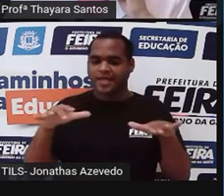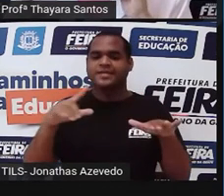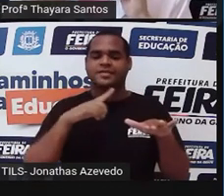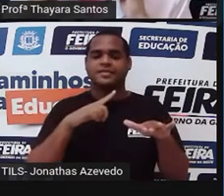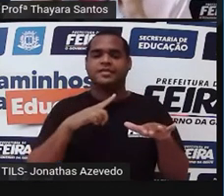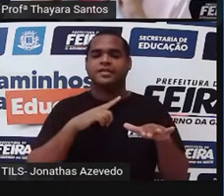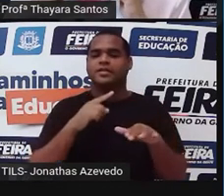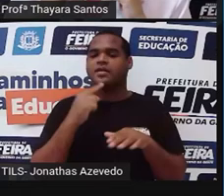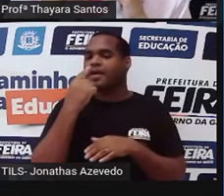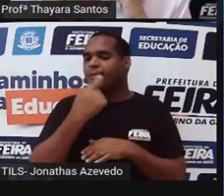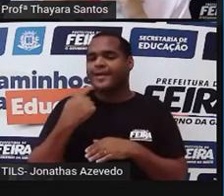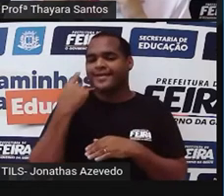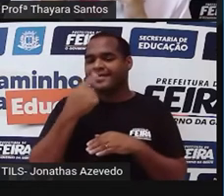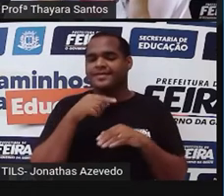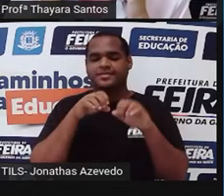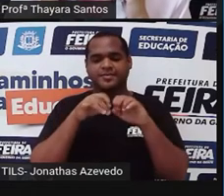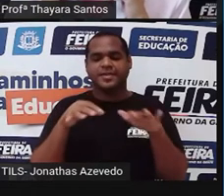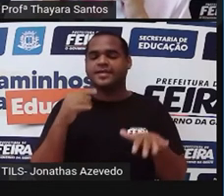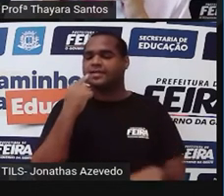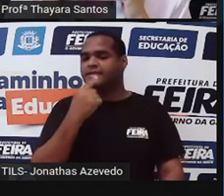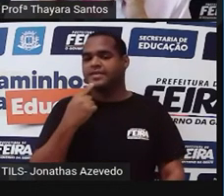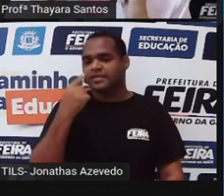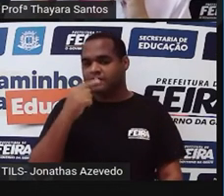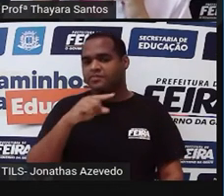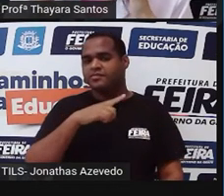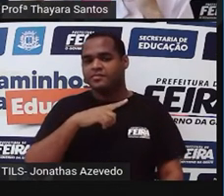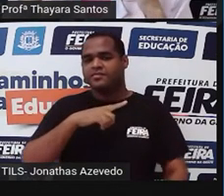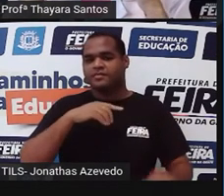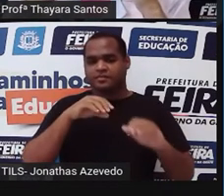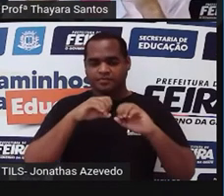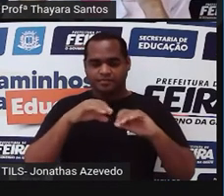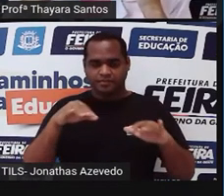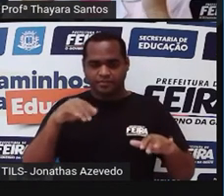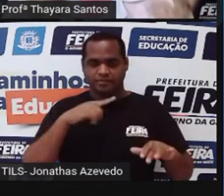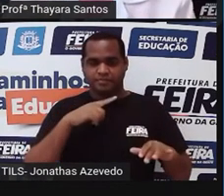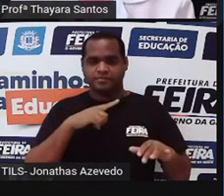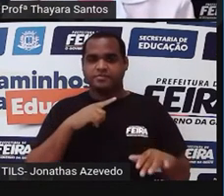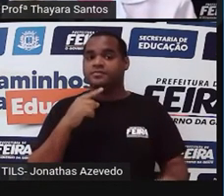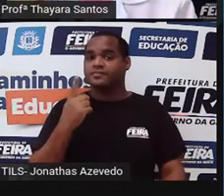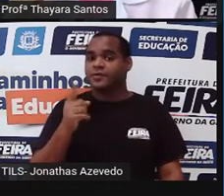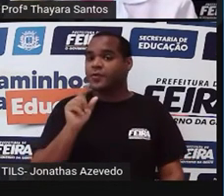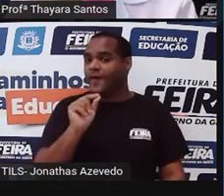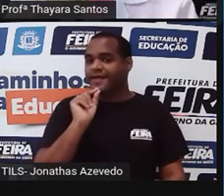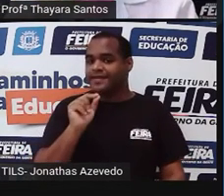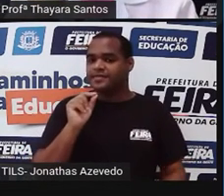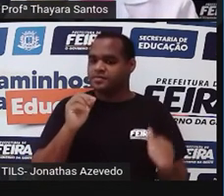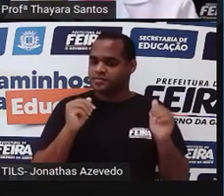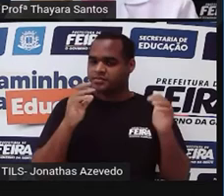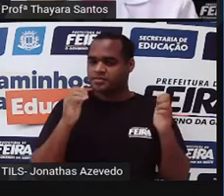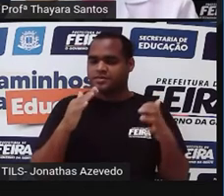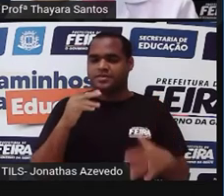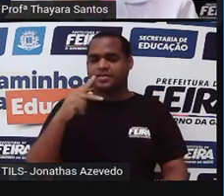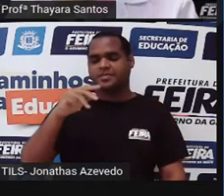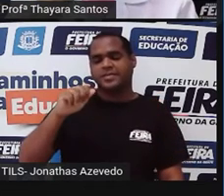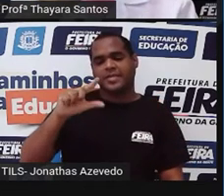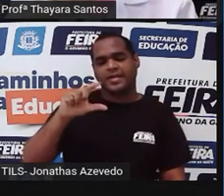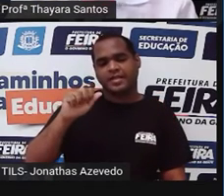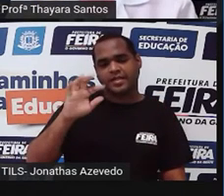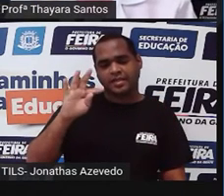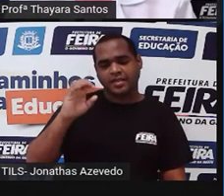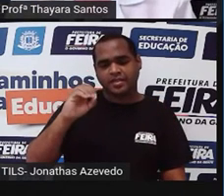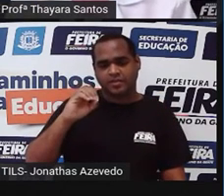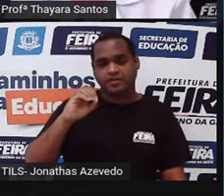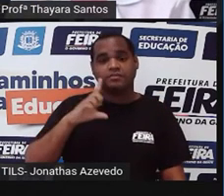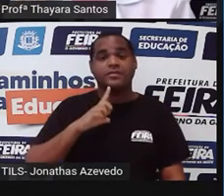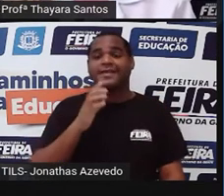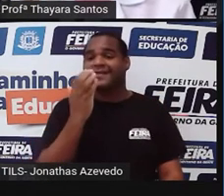bucal. Então, gente tem elas na língua, na porção final da língua. Nessa parte de cima, a gente também, no palato, que essa parte interna